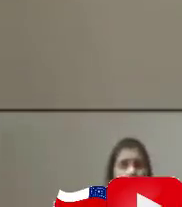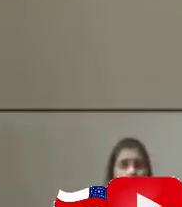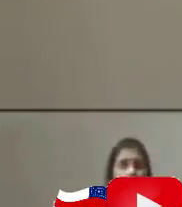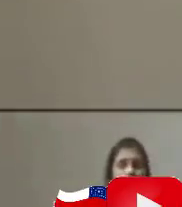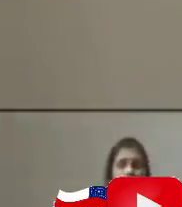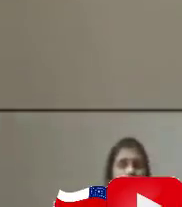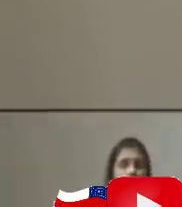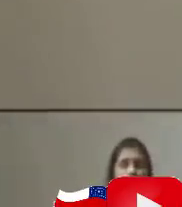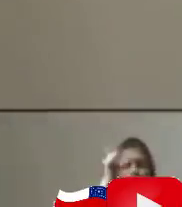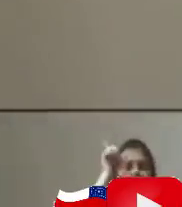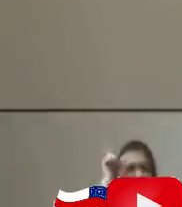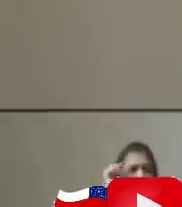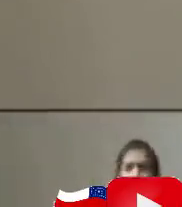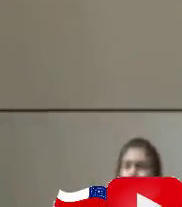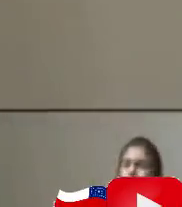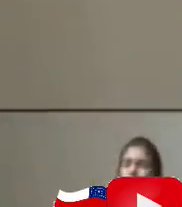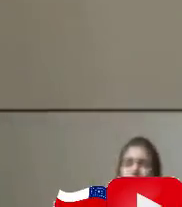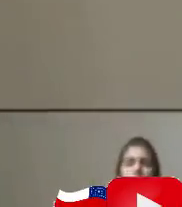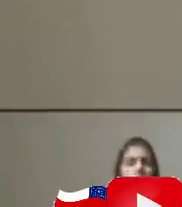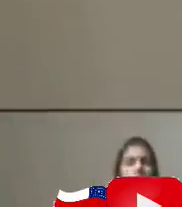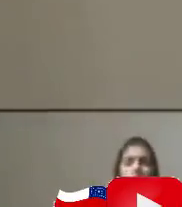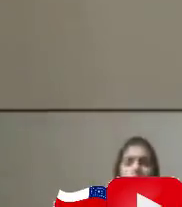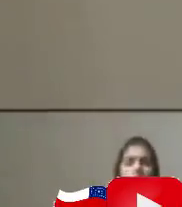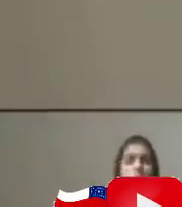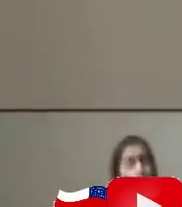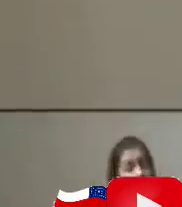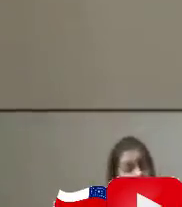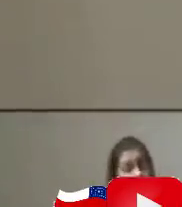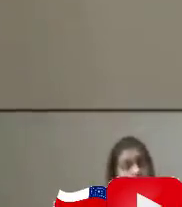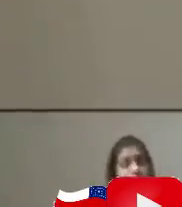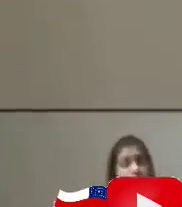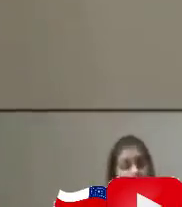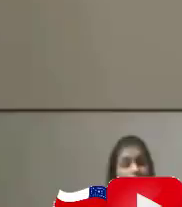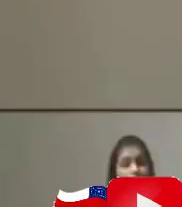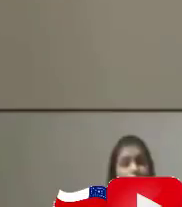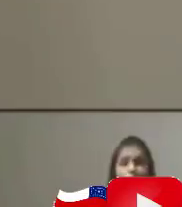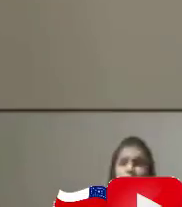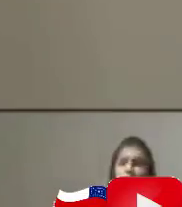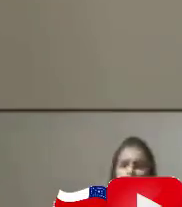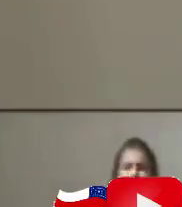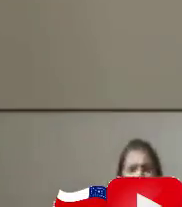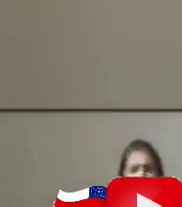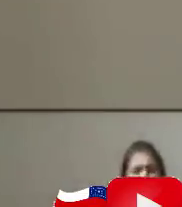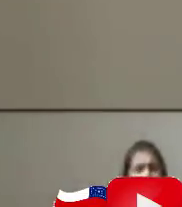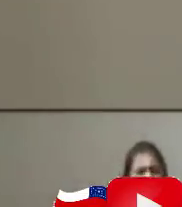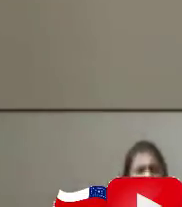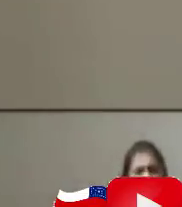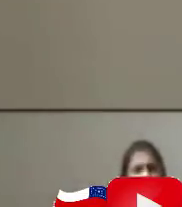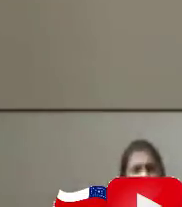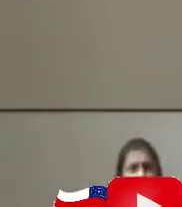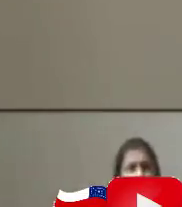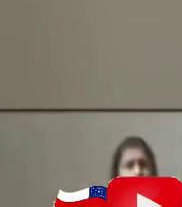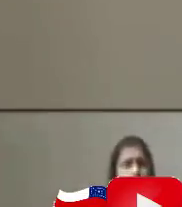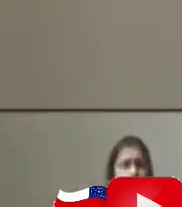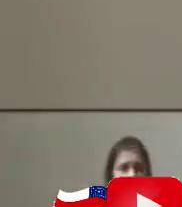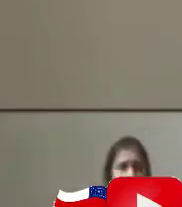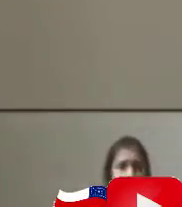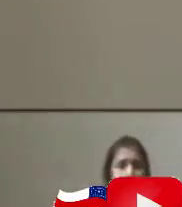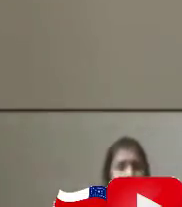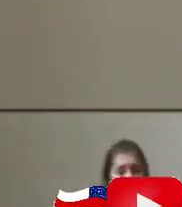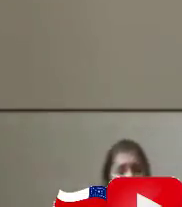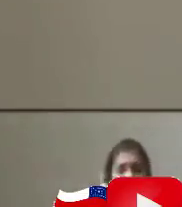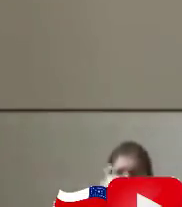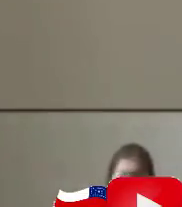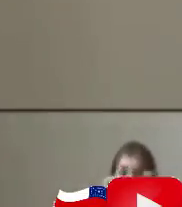nada pra ninguém, muito pelo contrário. Então, tenha calma, tranquilidade, que todos seremos contaminados. E você que está